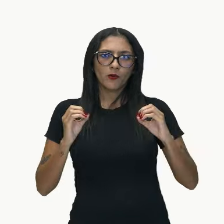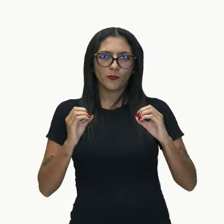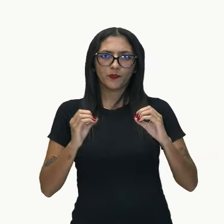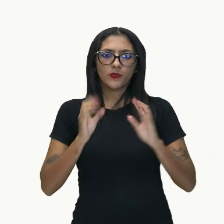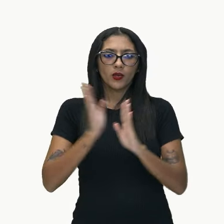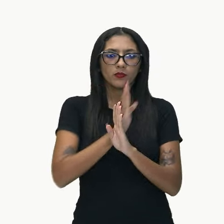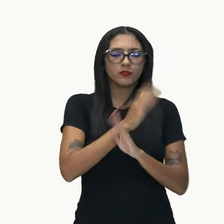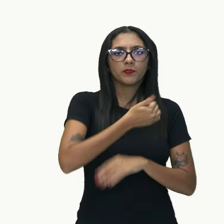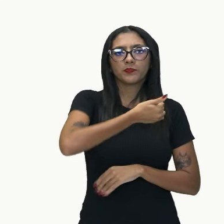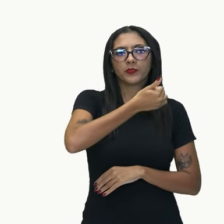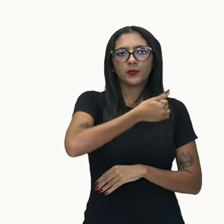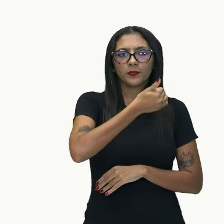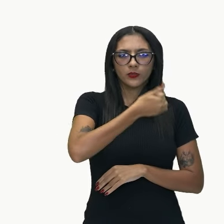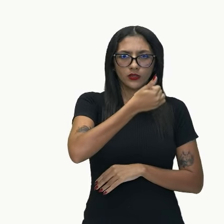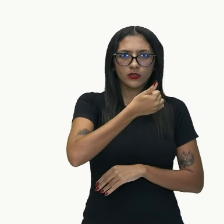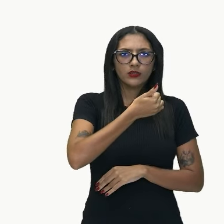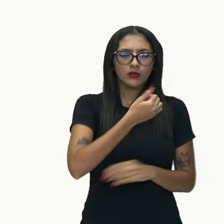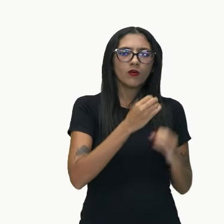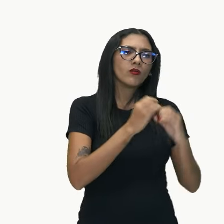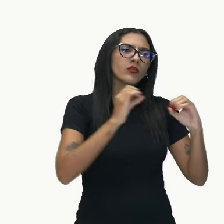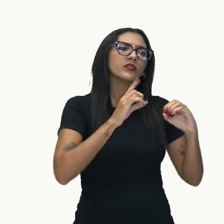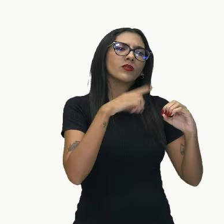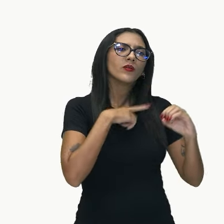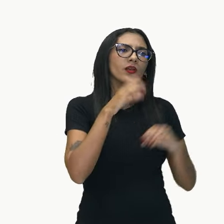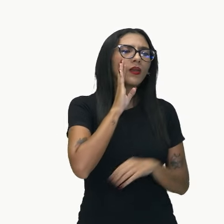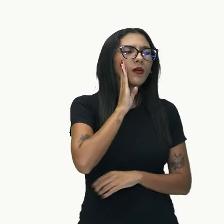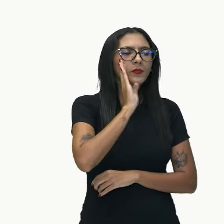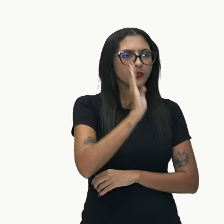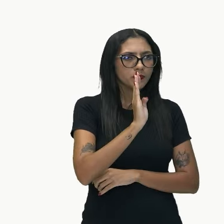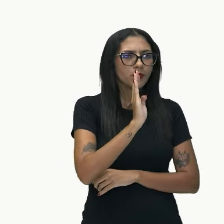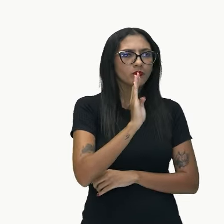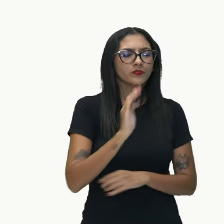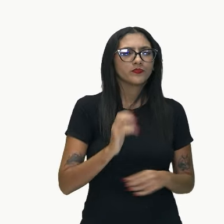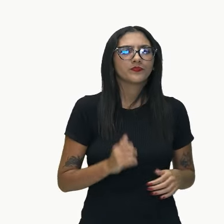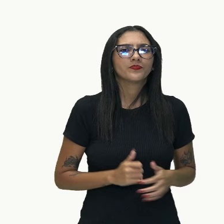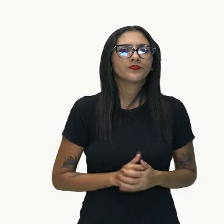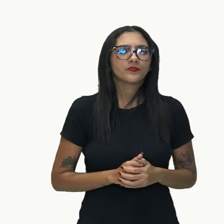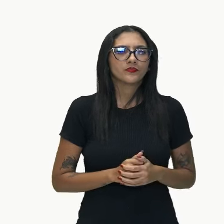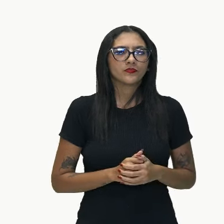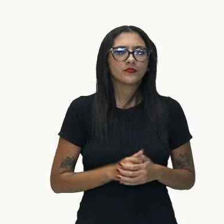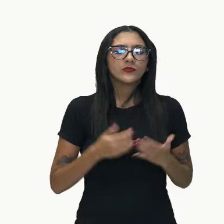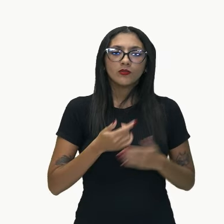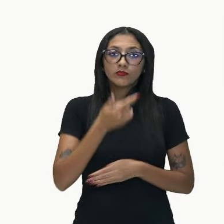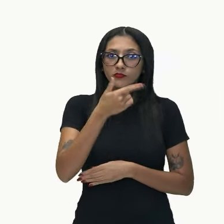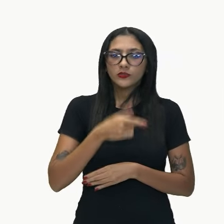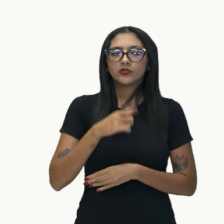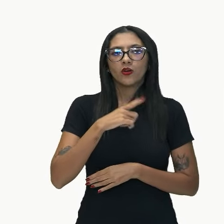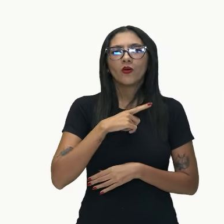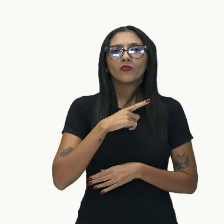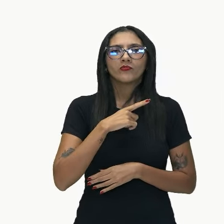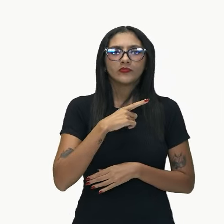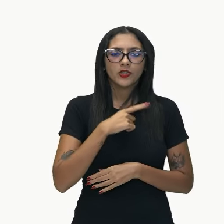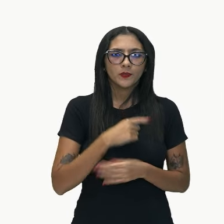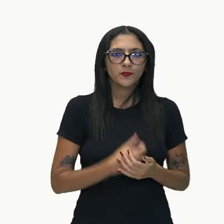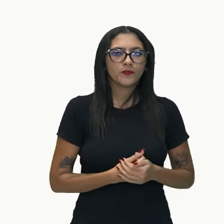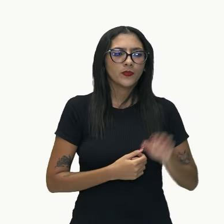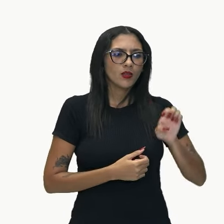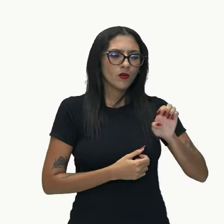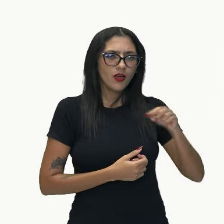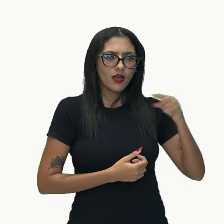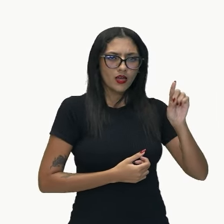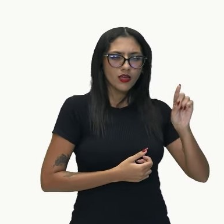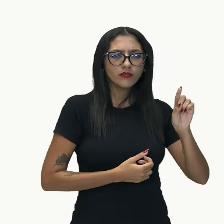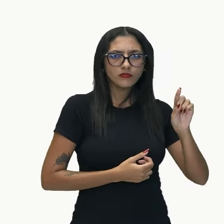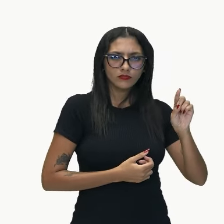é a minha oração principal. Nessa minha oração principal, então, eu tenho novamente o verbo de ligação, forma do verbo ser,